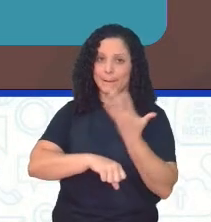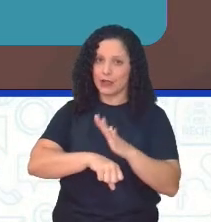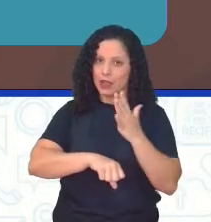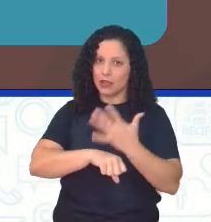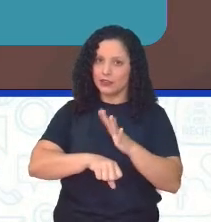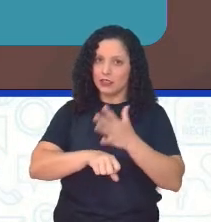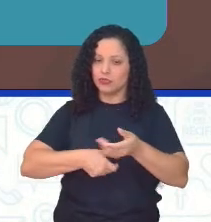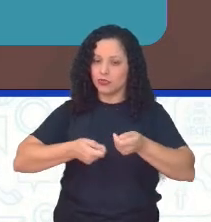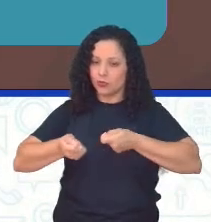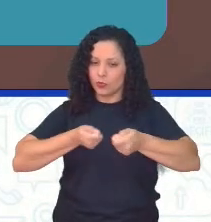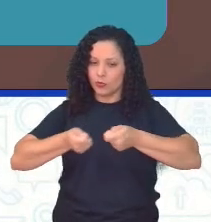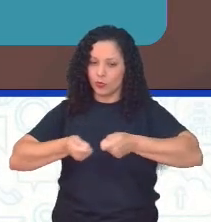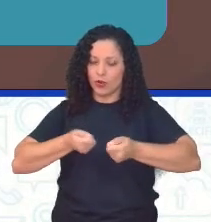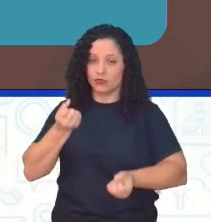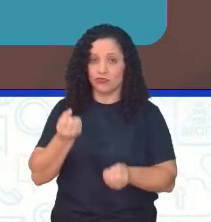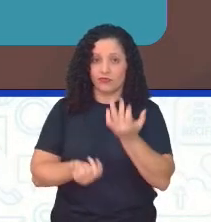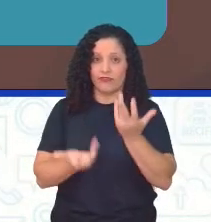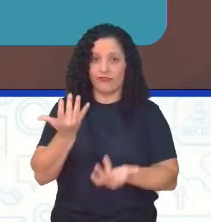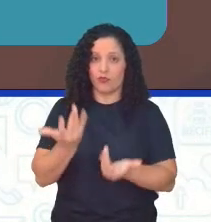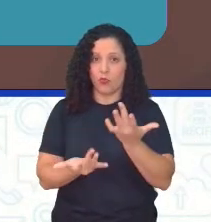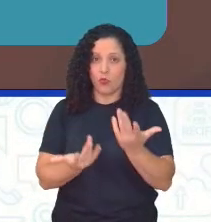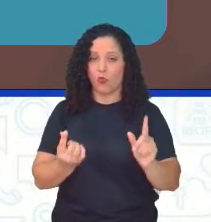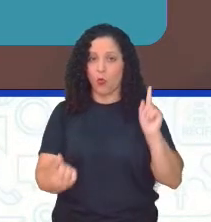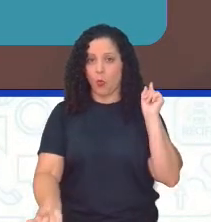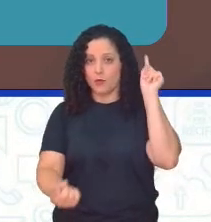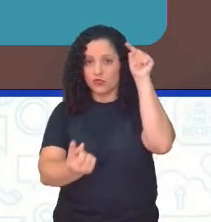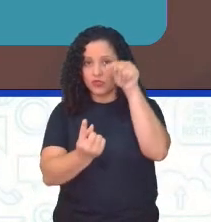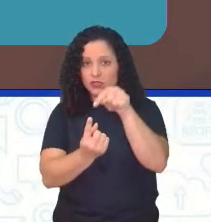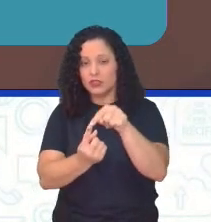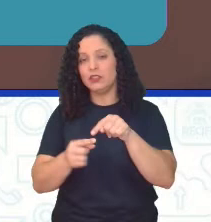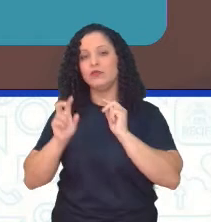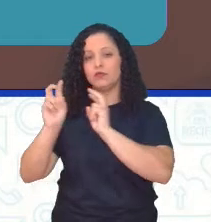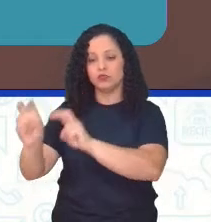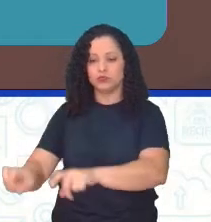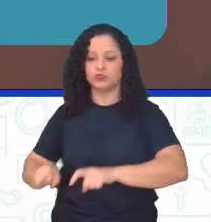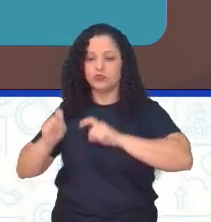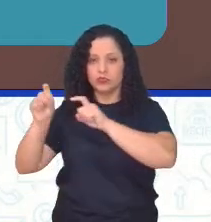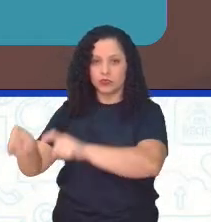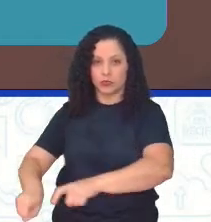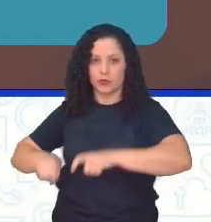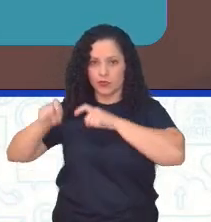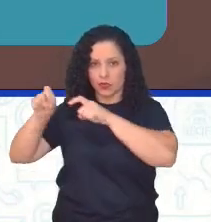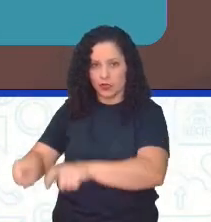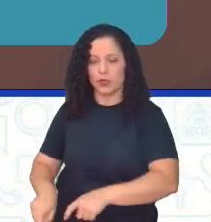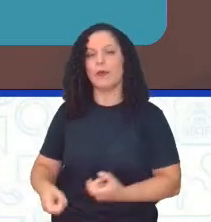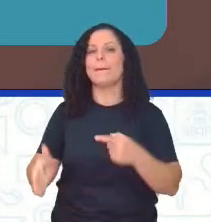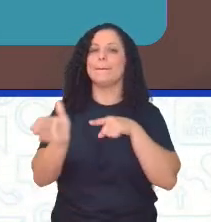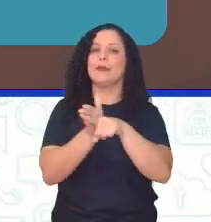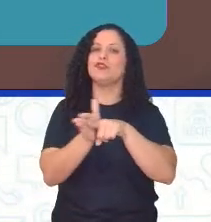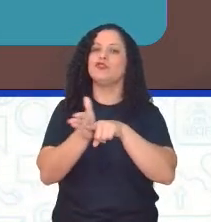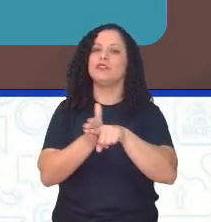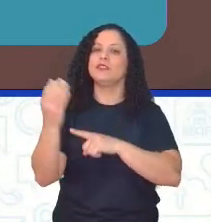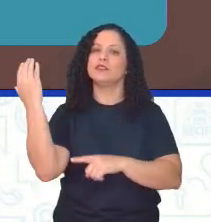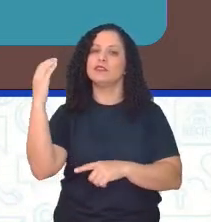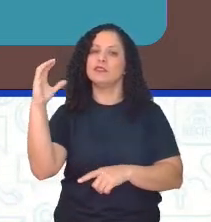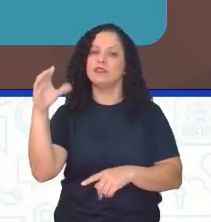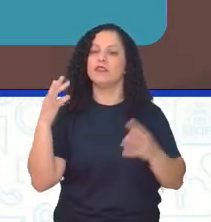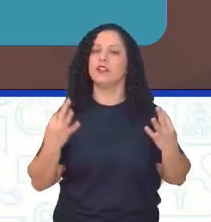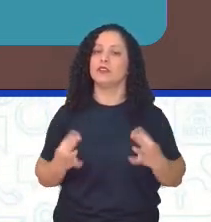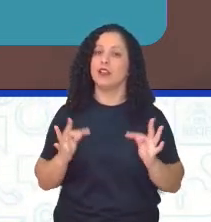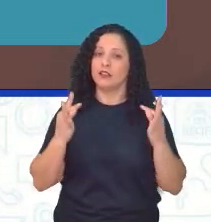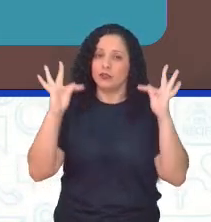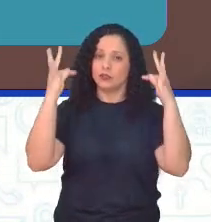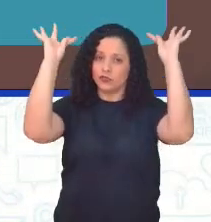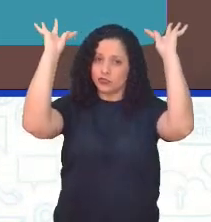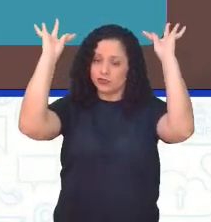controlada para fins de produção agropastoriz e de pesquisa científica e tecnológica. Ou